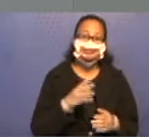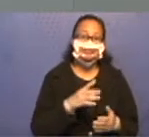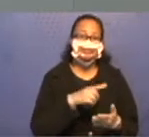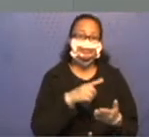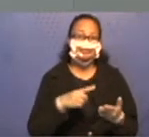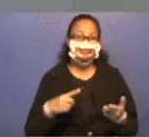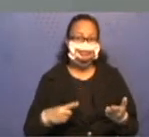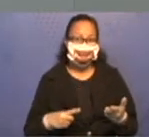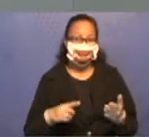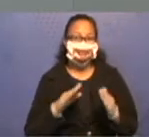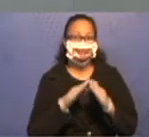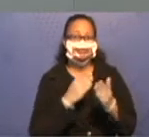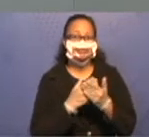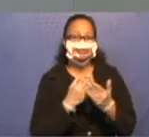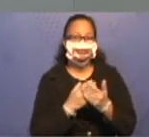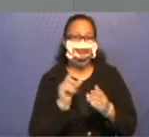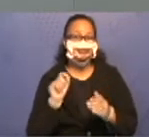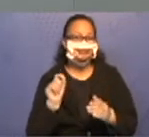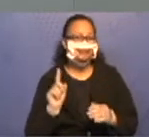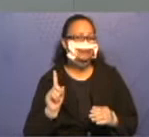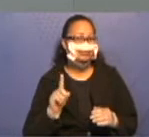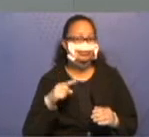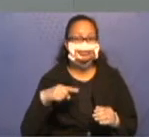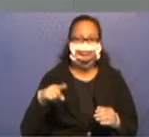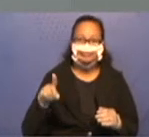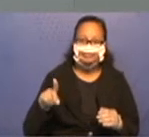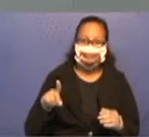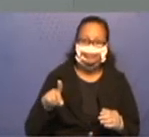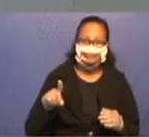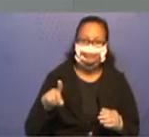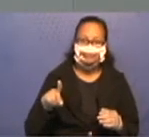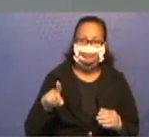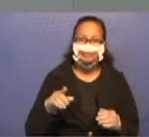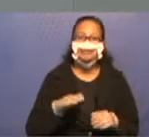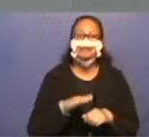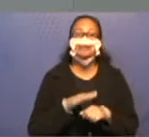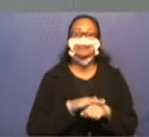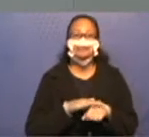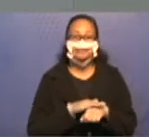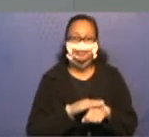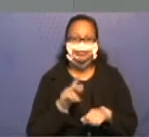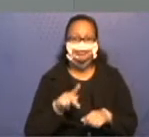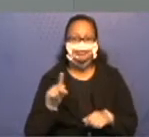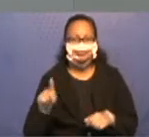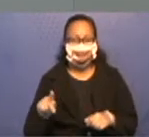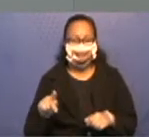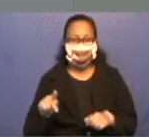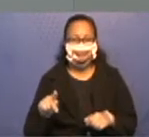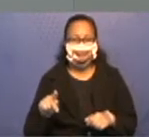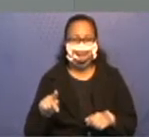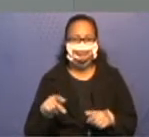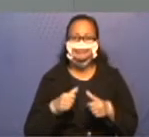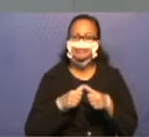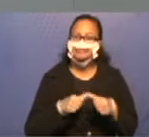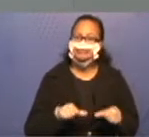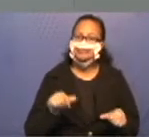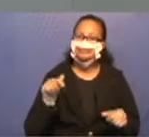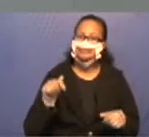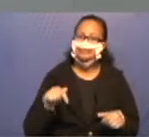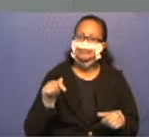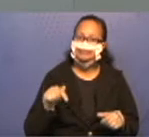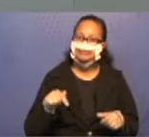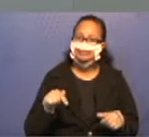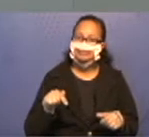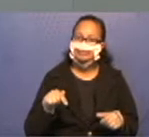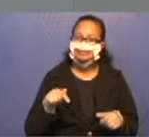impresso na escola? Quem ainda não foi, entre em contato com a professora, tudo bem? Estamos aqui